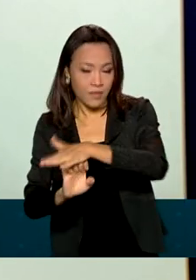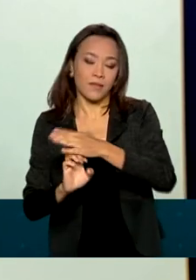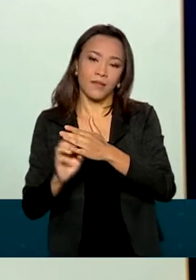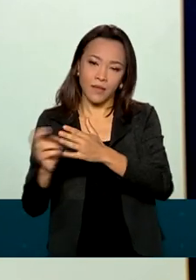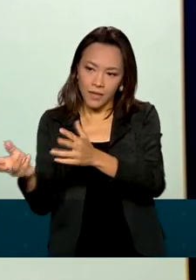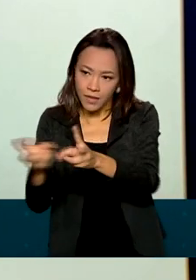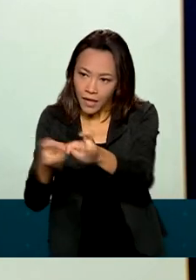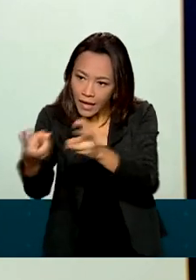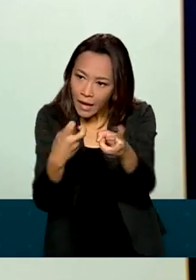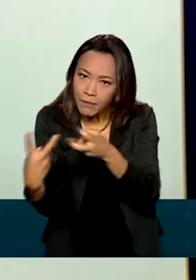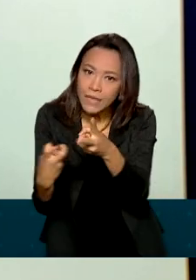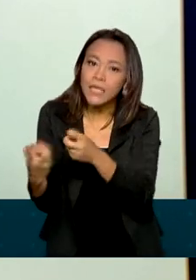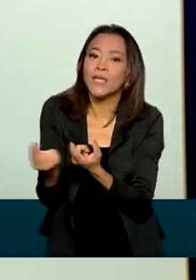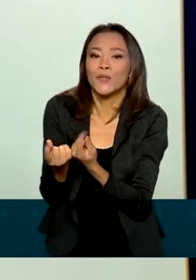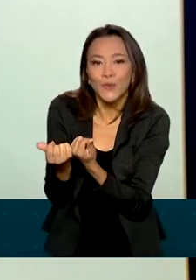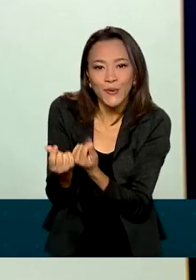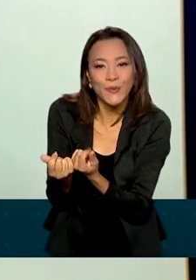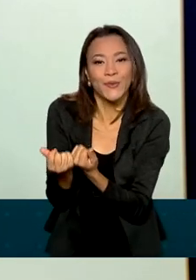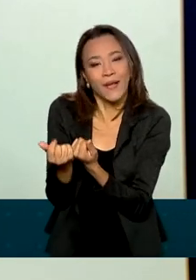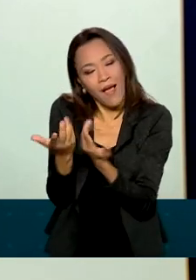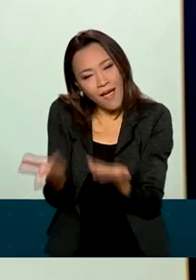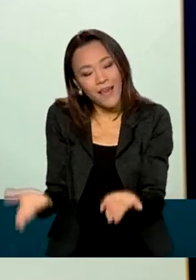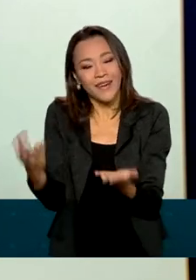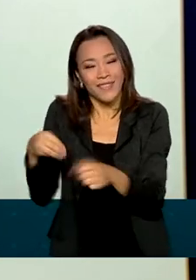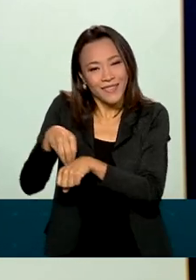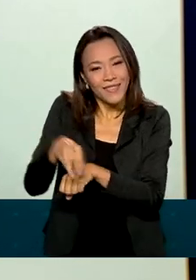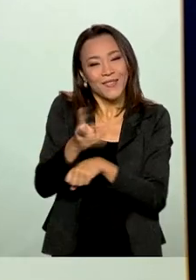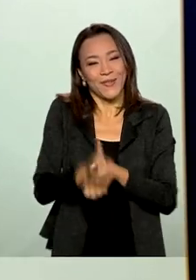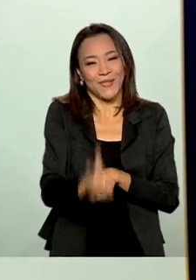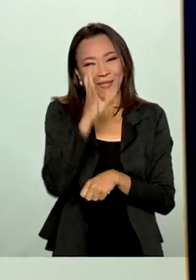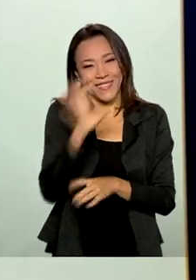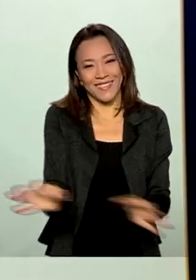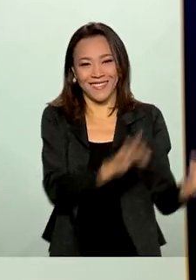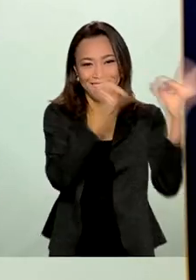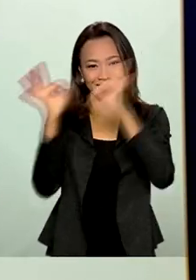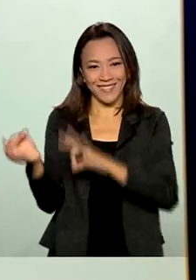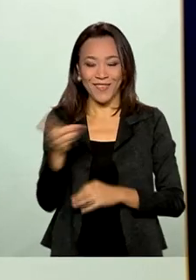Eletrobras. Essa a informação que nós tínhamos para hoje. Continue conosco e um ótimo dia.